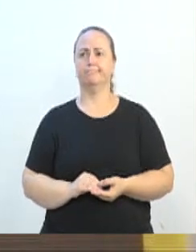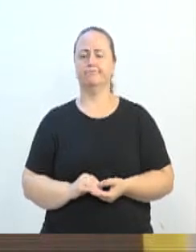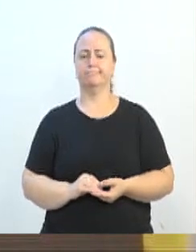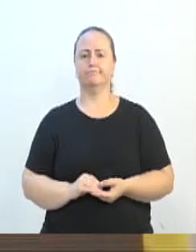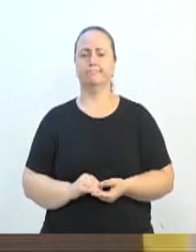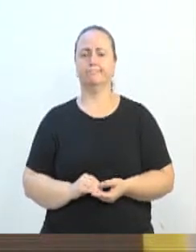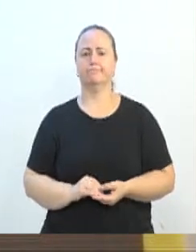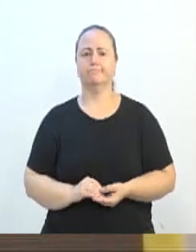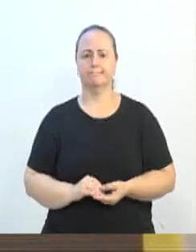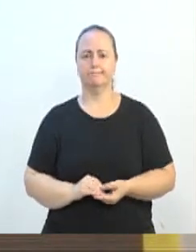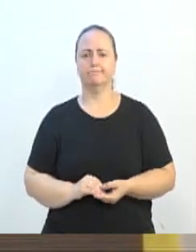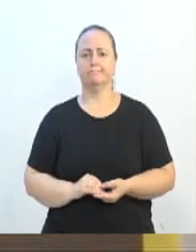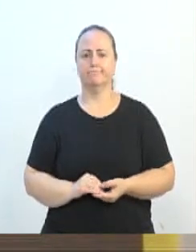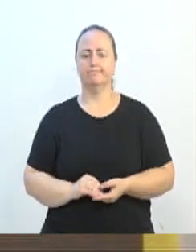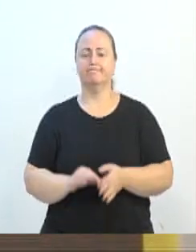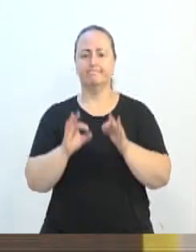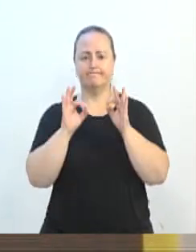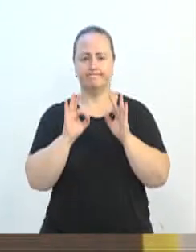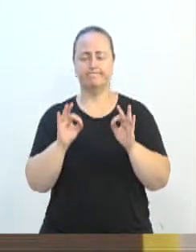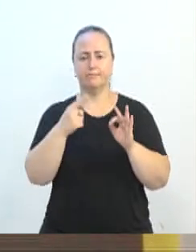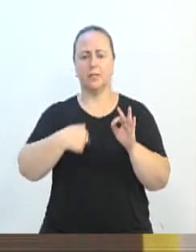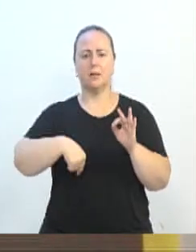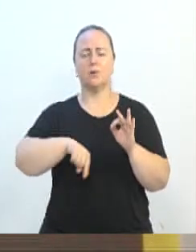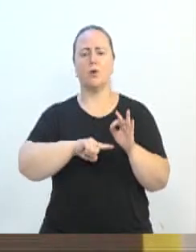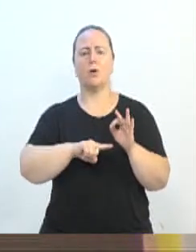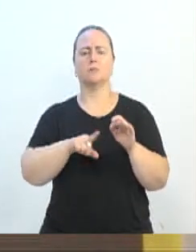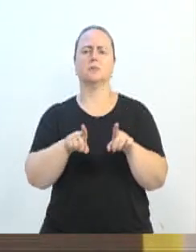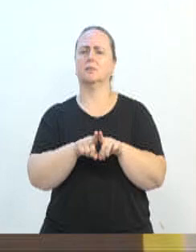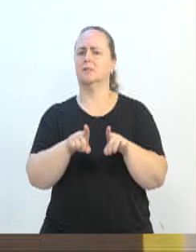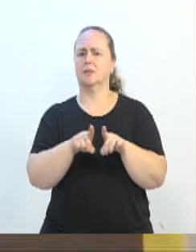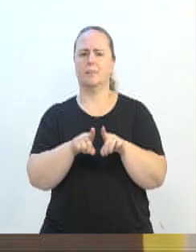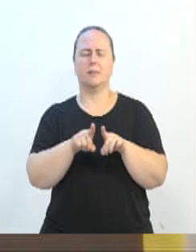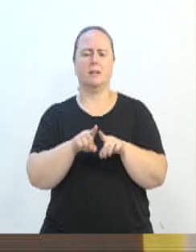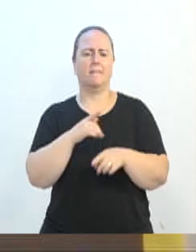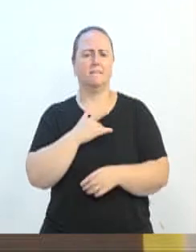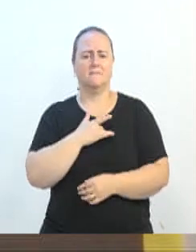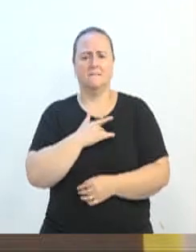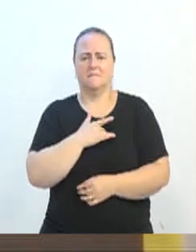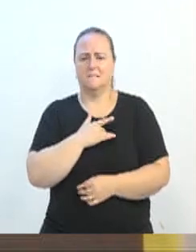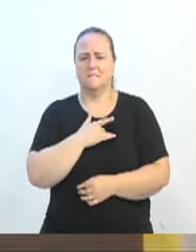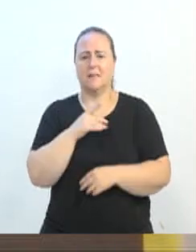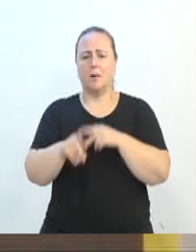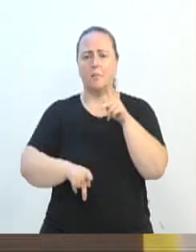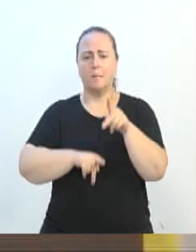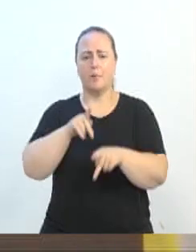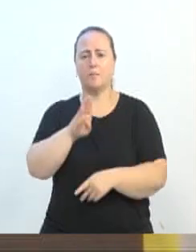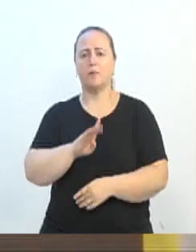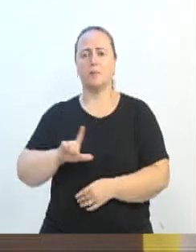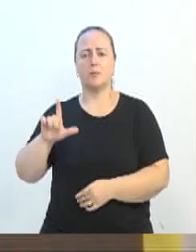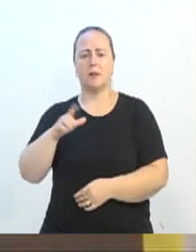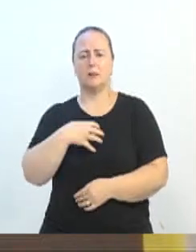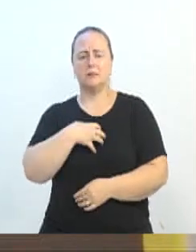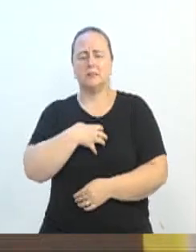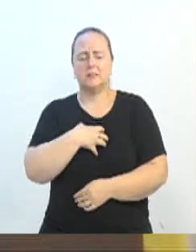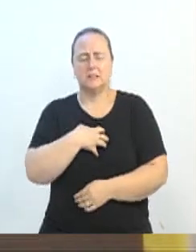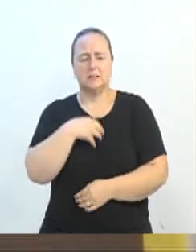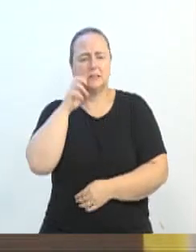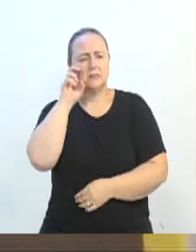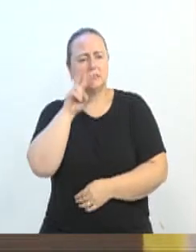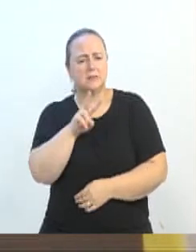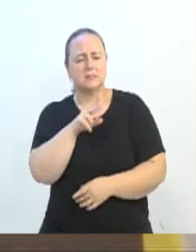toda a população que representamos também lamenta esta catástrofe que acometeu a cidade vizinha